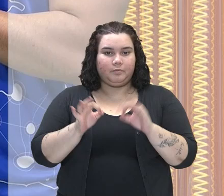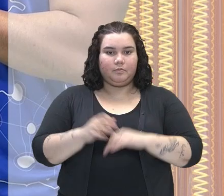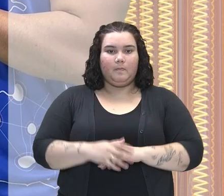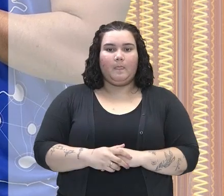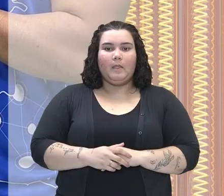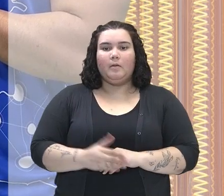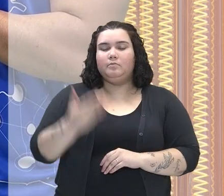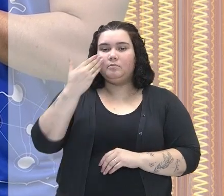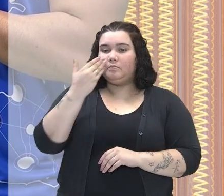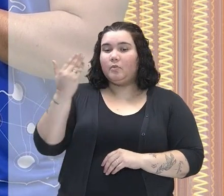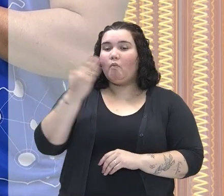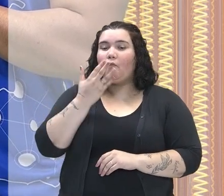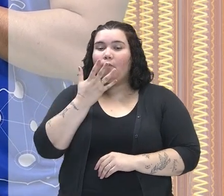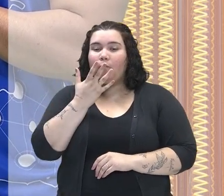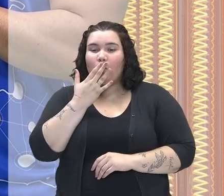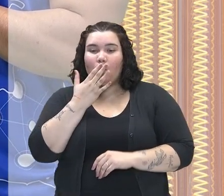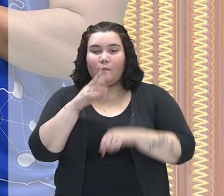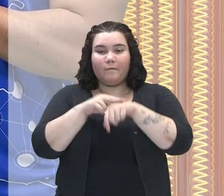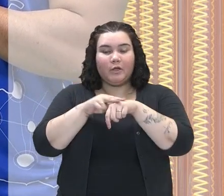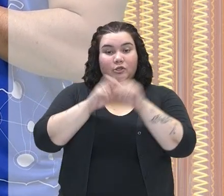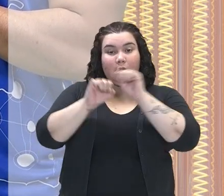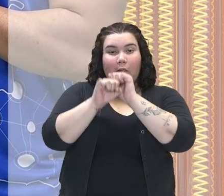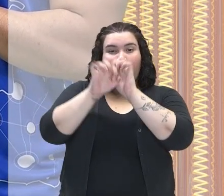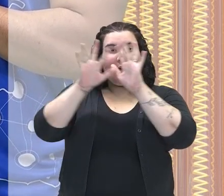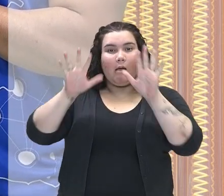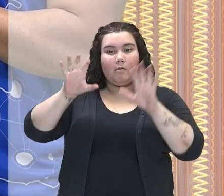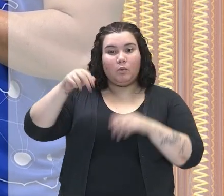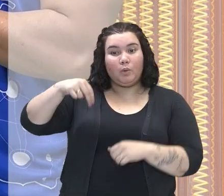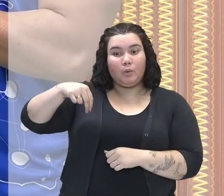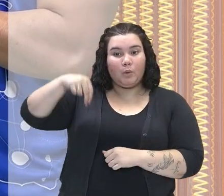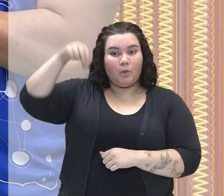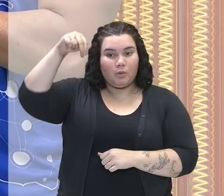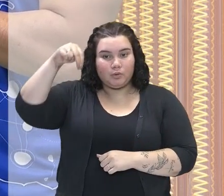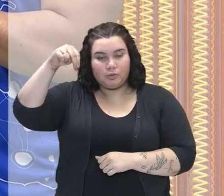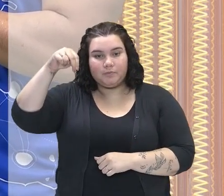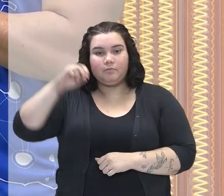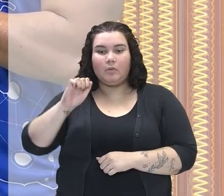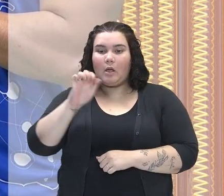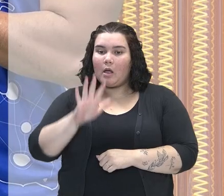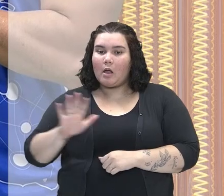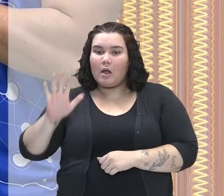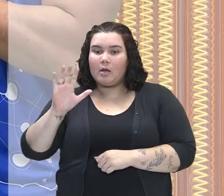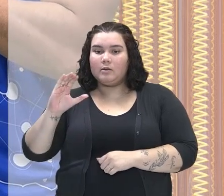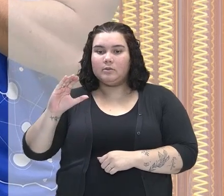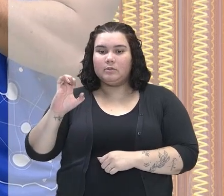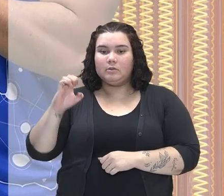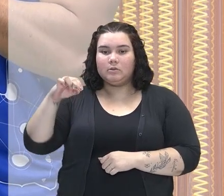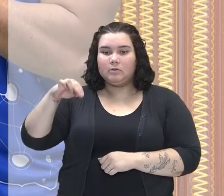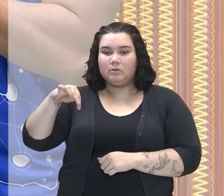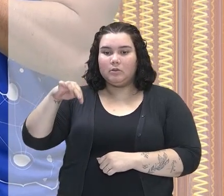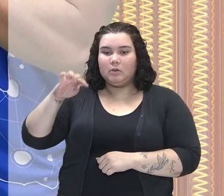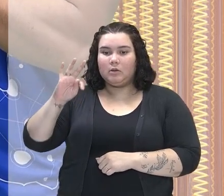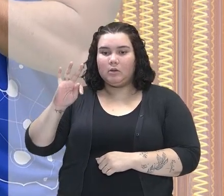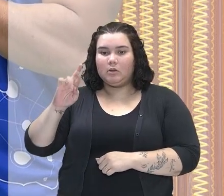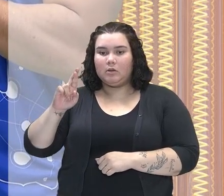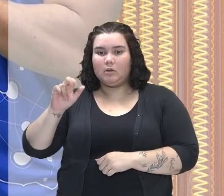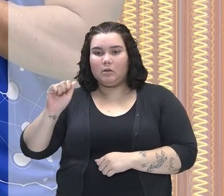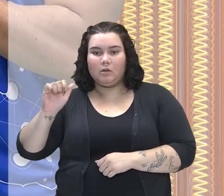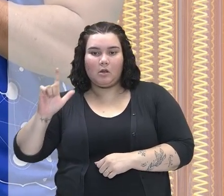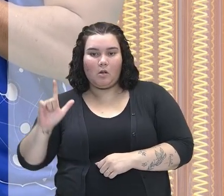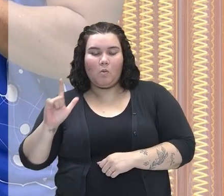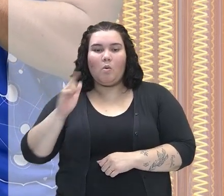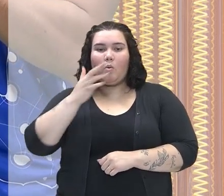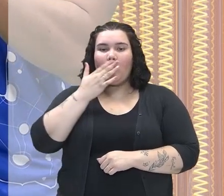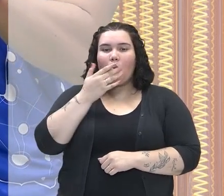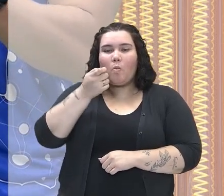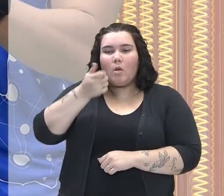parte, em verde aqui, mais claro, a gente tem as colônias do norte, a gente tem aqui na área mais central, aqui, num tom quase de rosa, as colônias